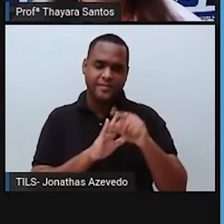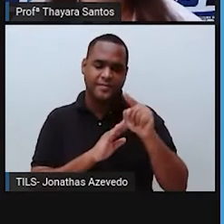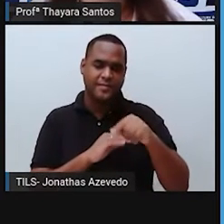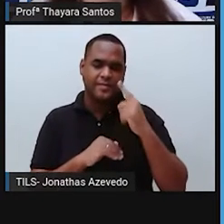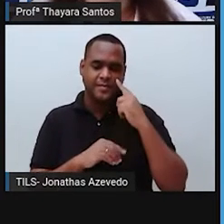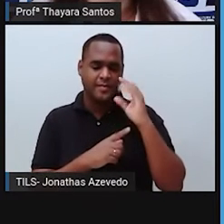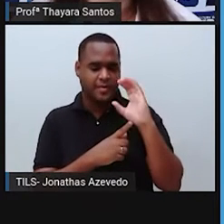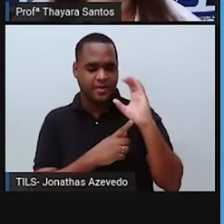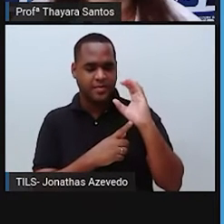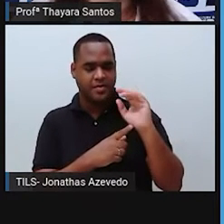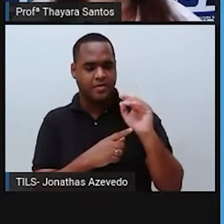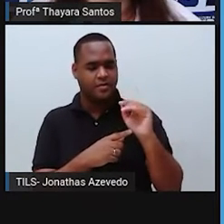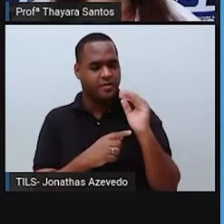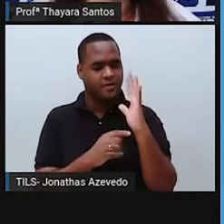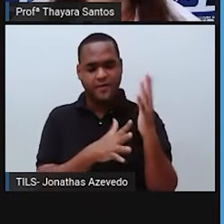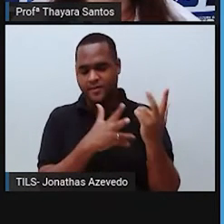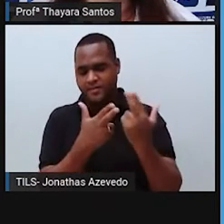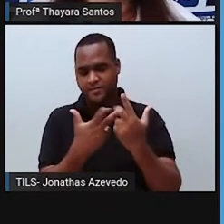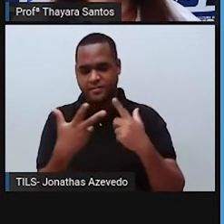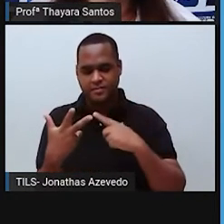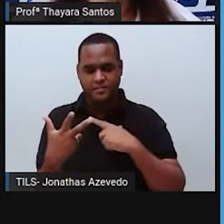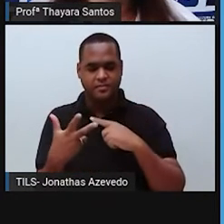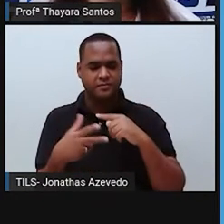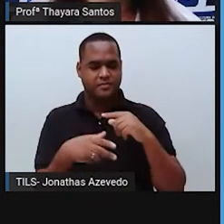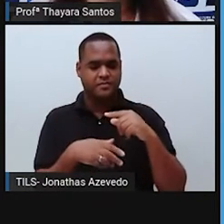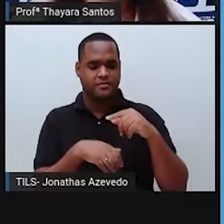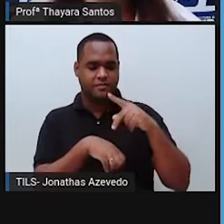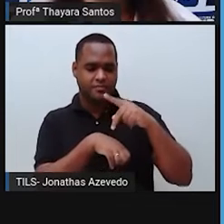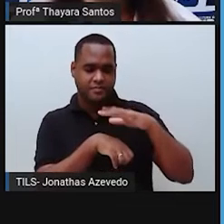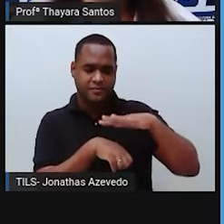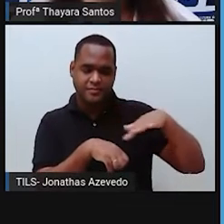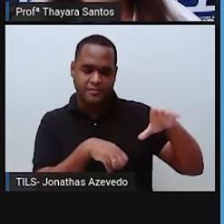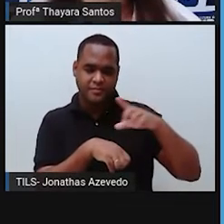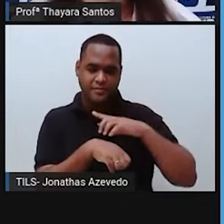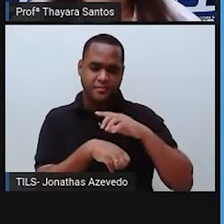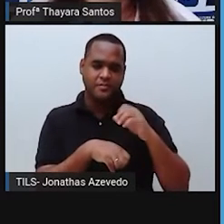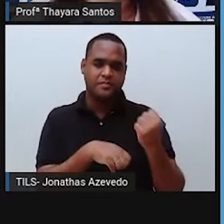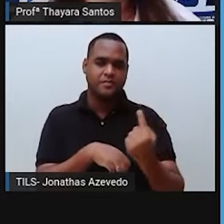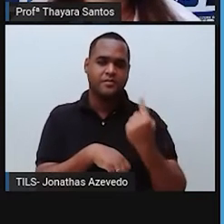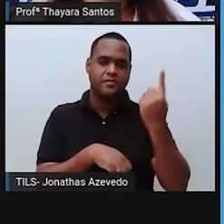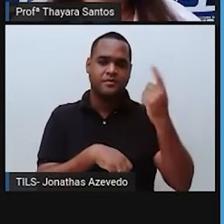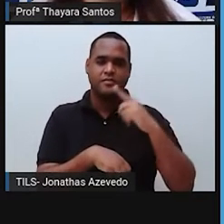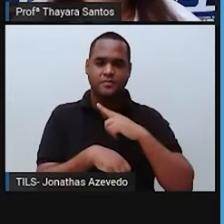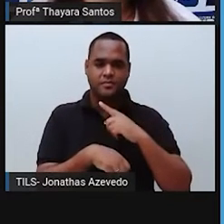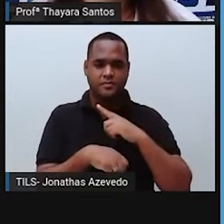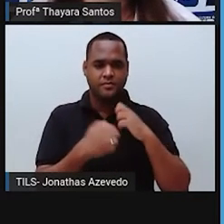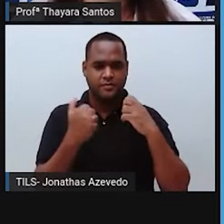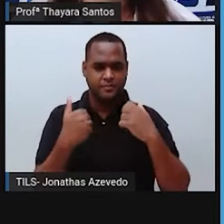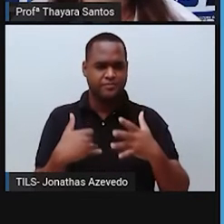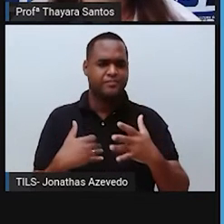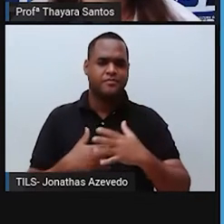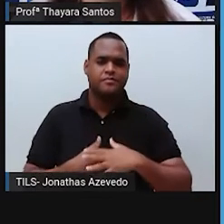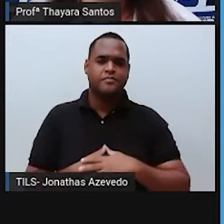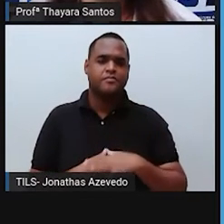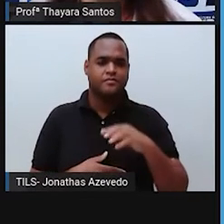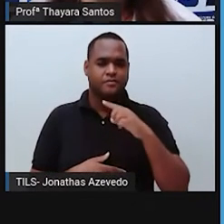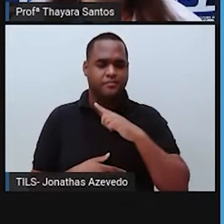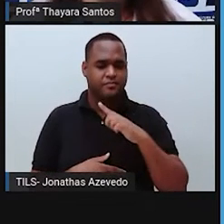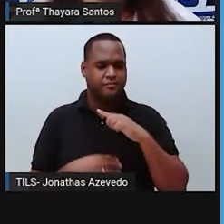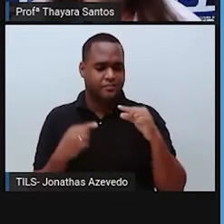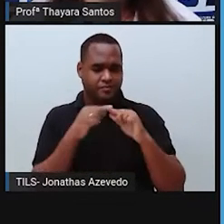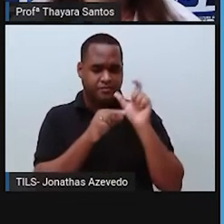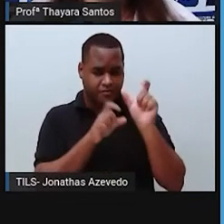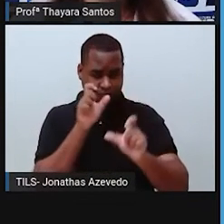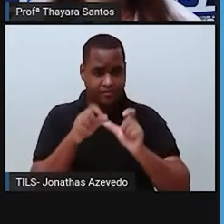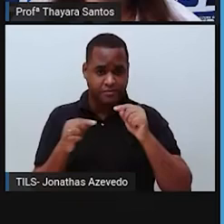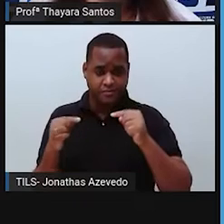clima, vegetação, solo e altitude. Além disso, a fauna desses ambientes também é muito característica.